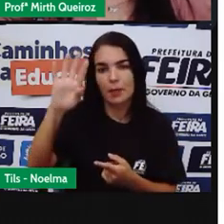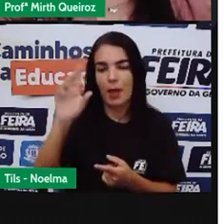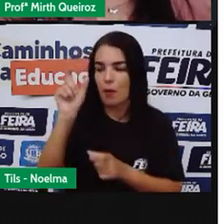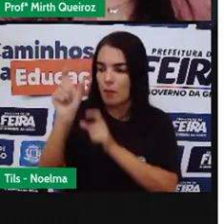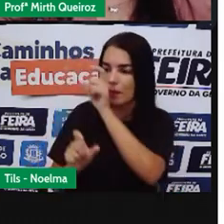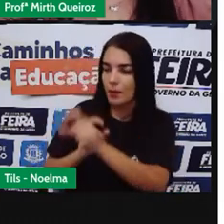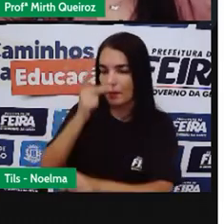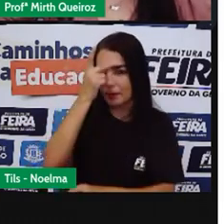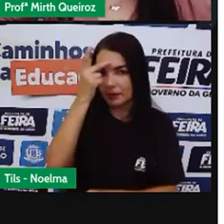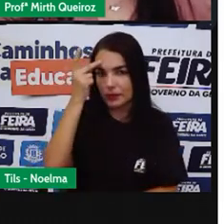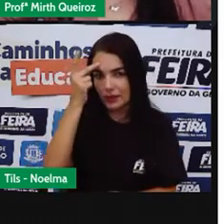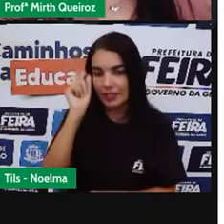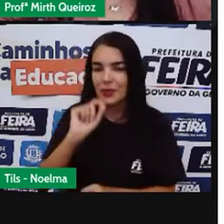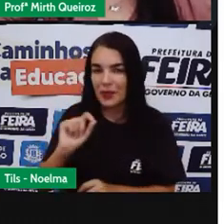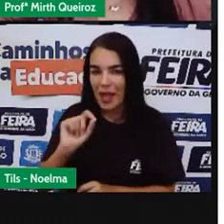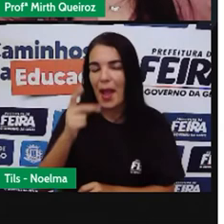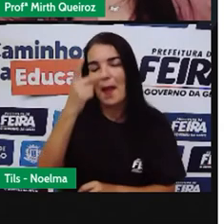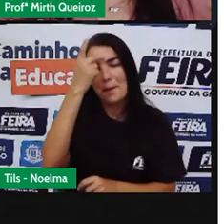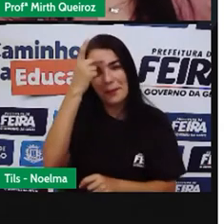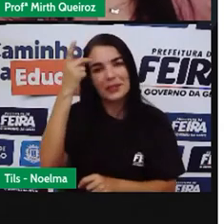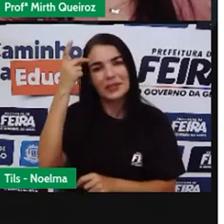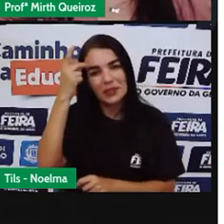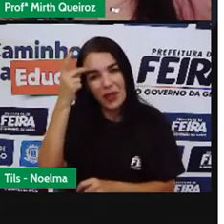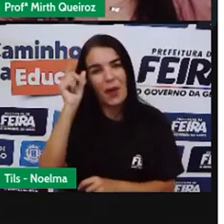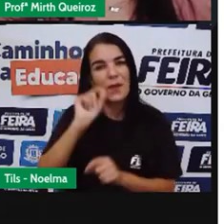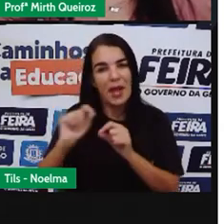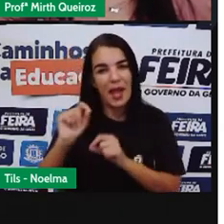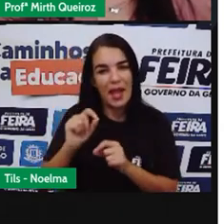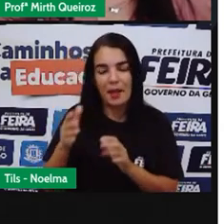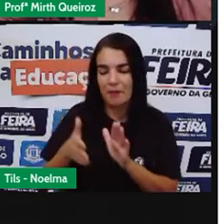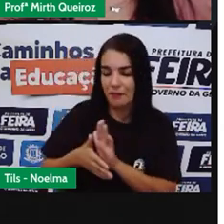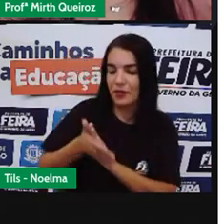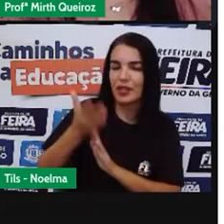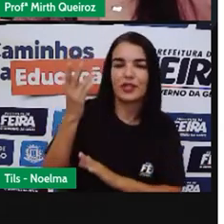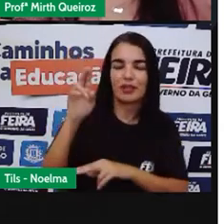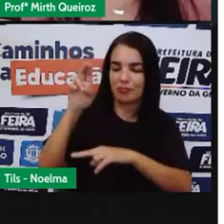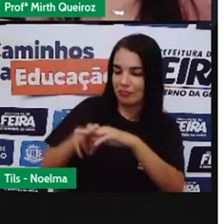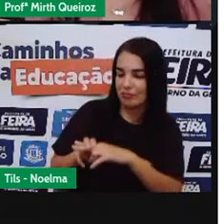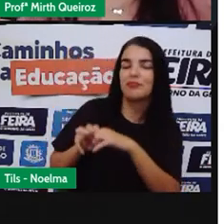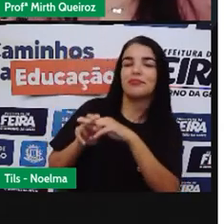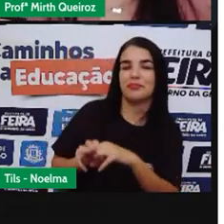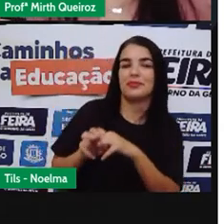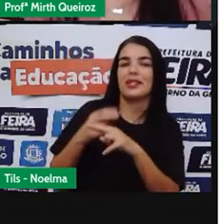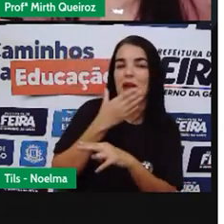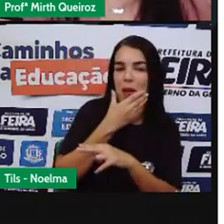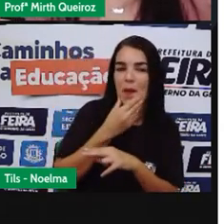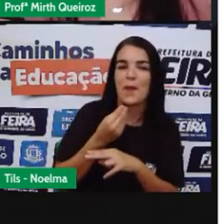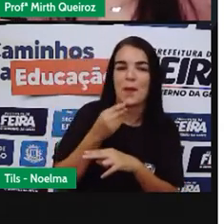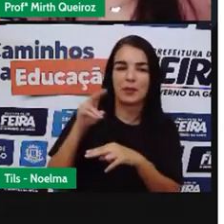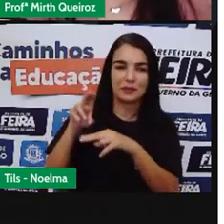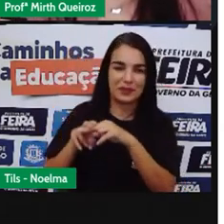O próprio passageiro, né? Esse passageiro, uma vez que toda a história